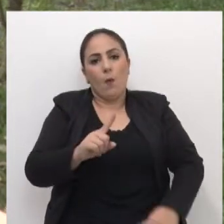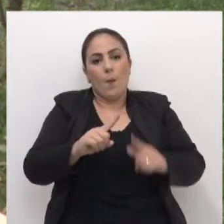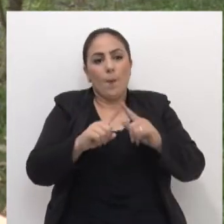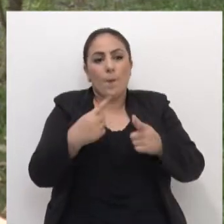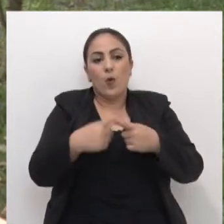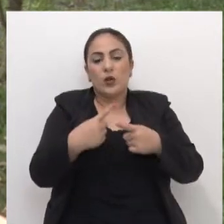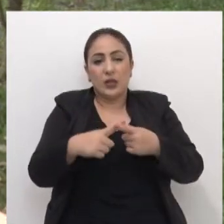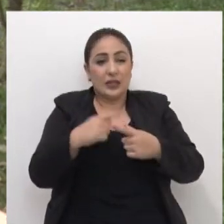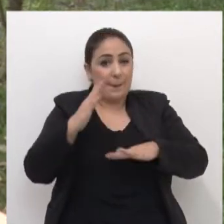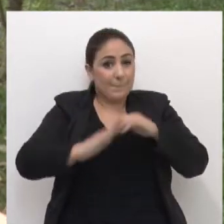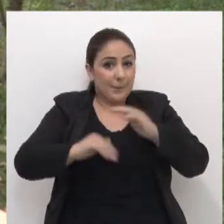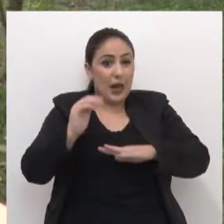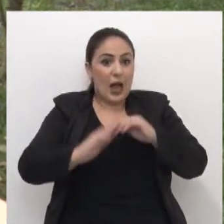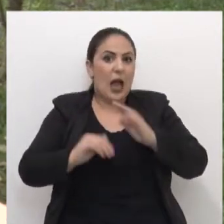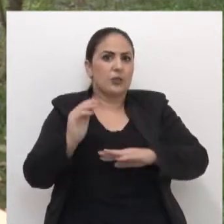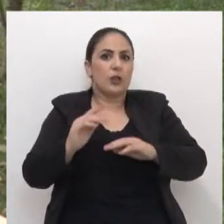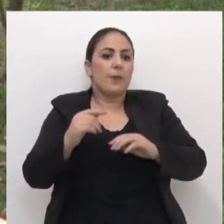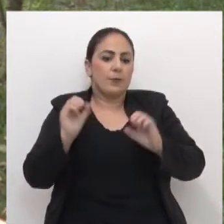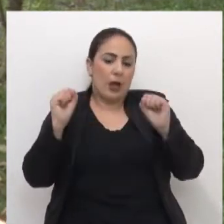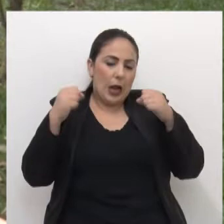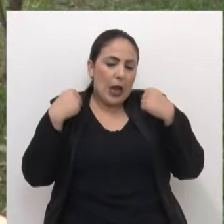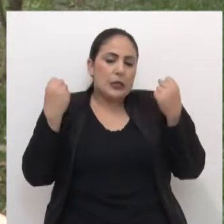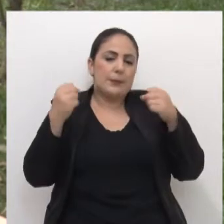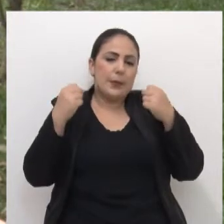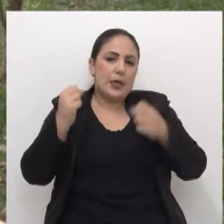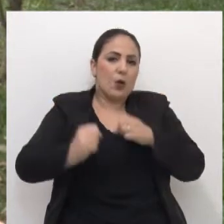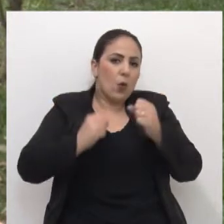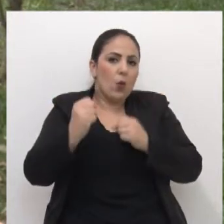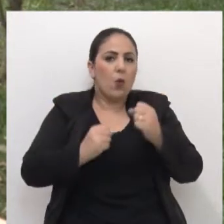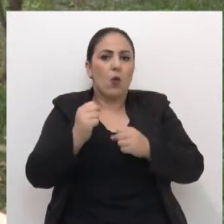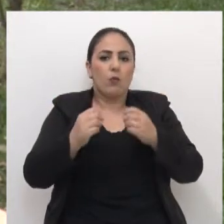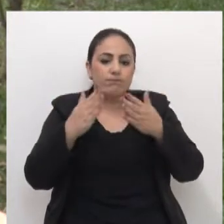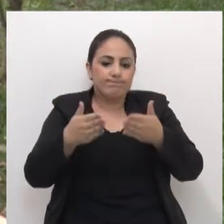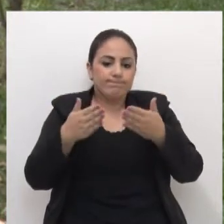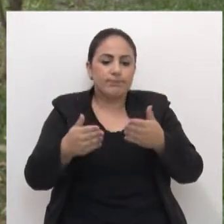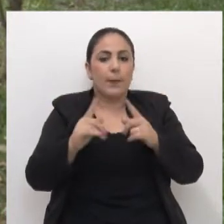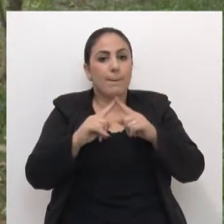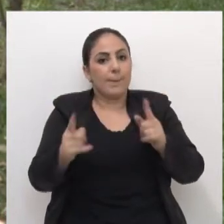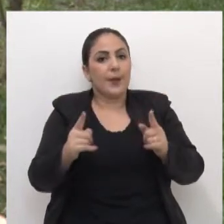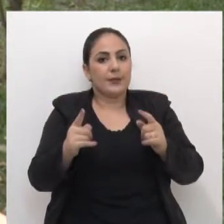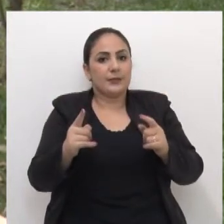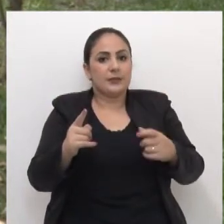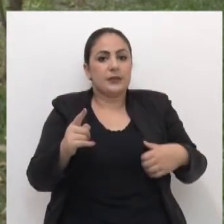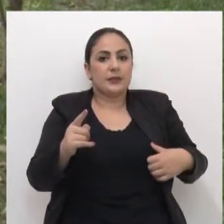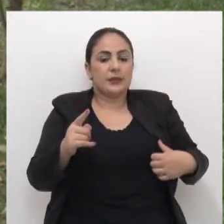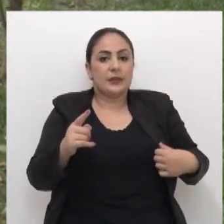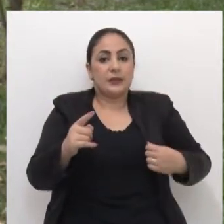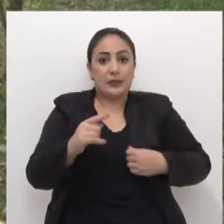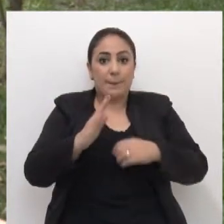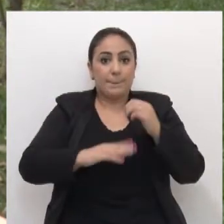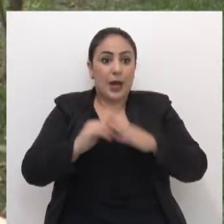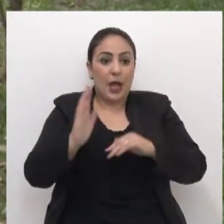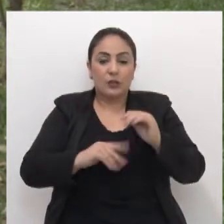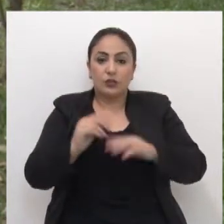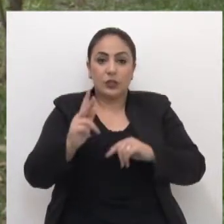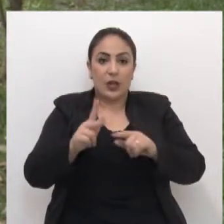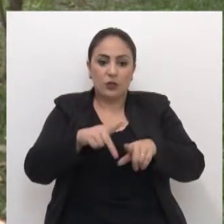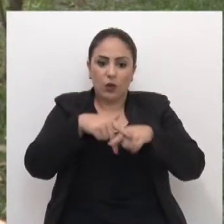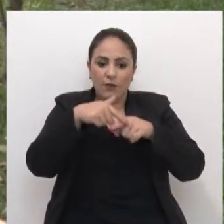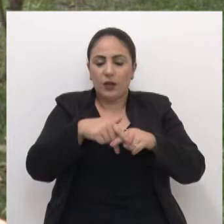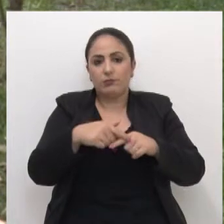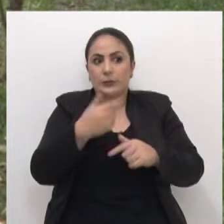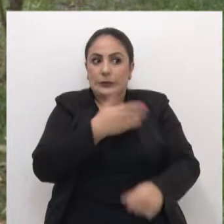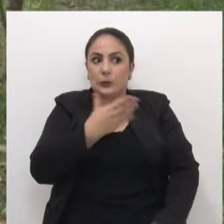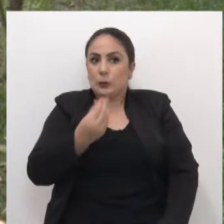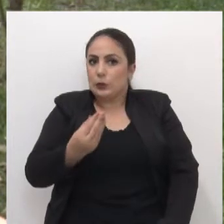causa que, na prática que eu digo, na academia eu faço, corro, me dedico. Mas, enfim, na prática, em cima do cavalo eu não